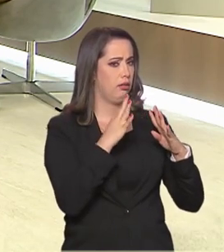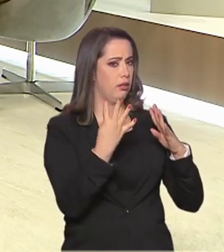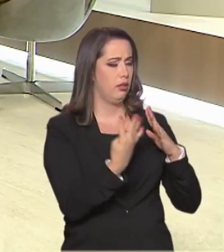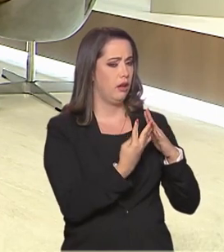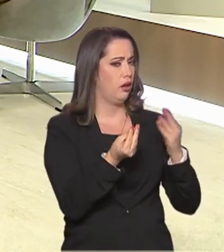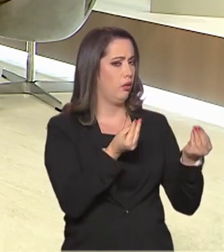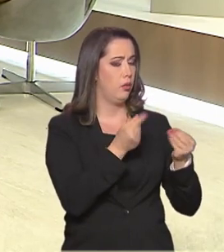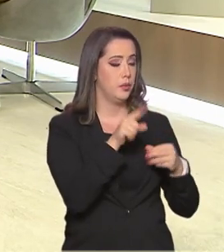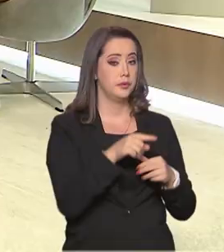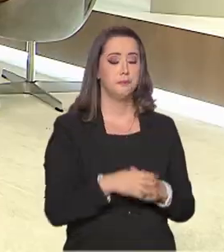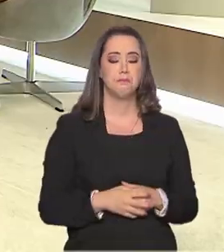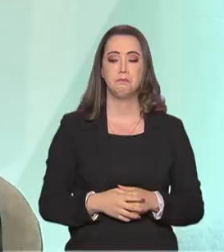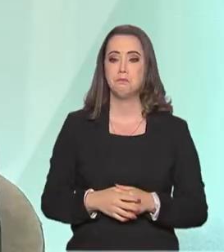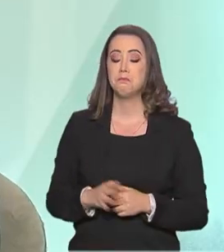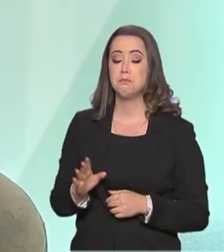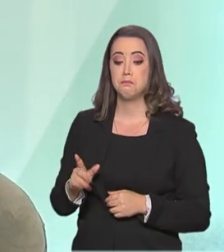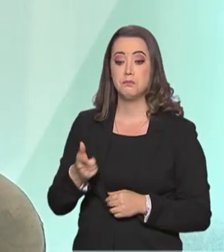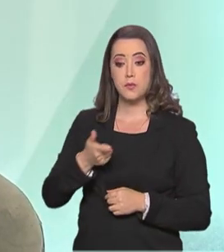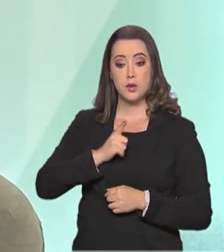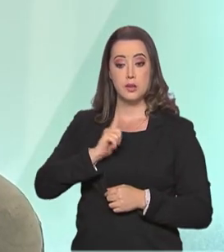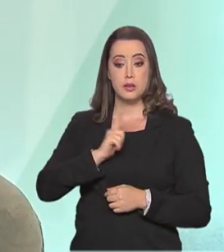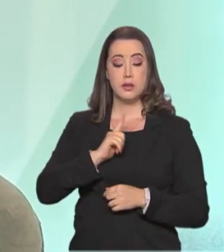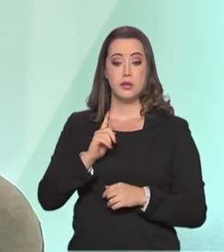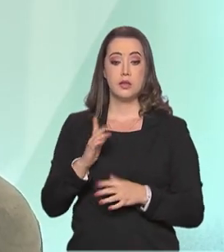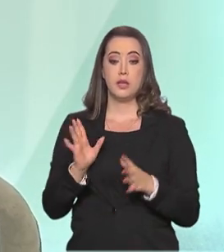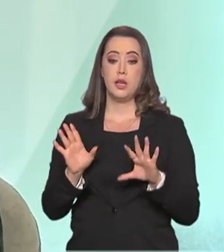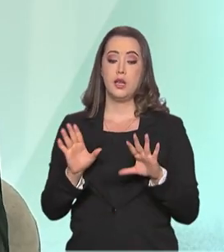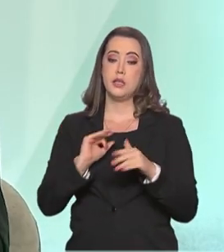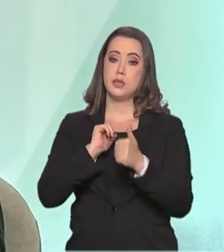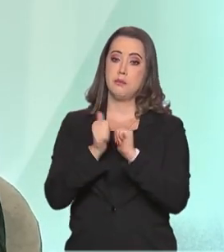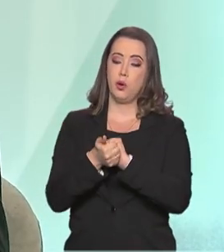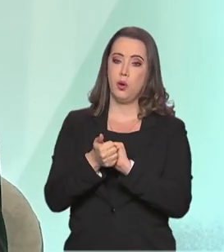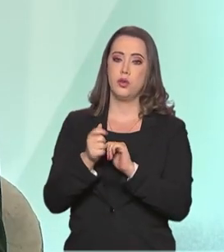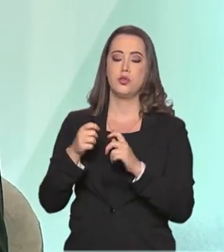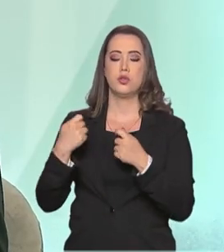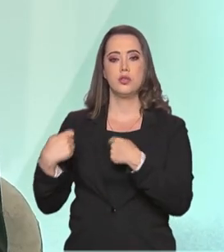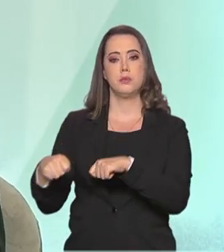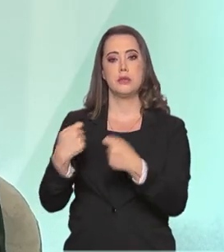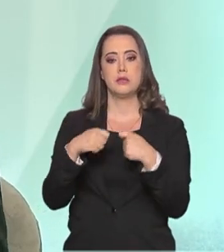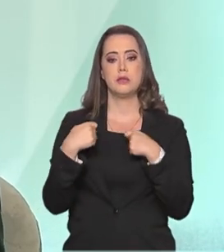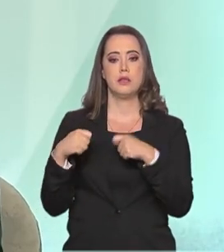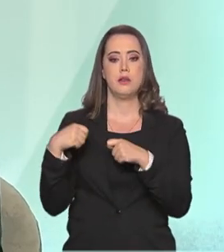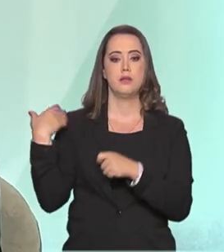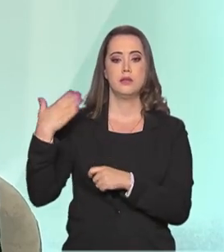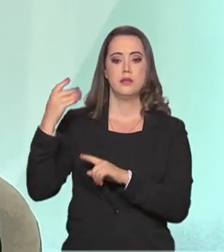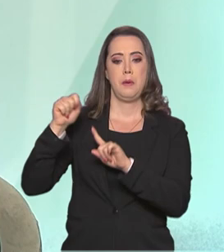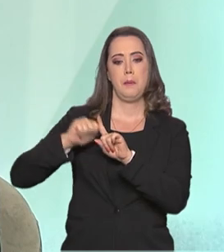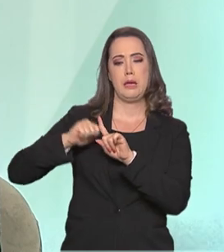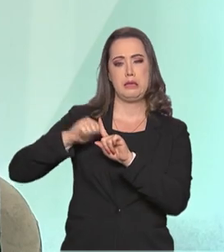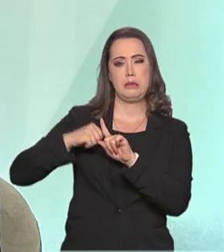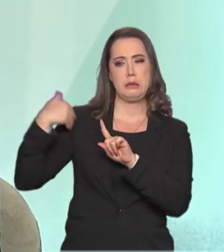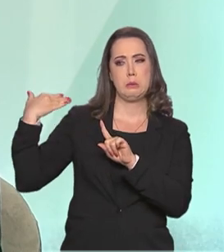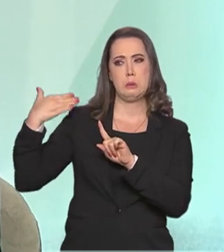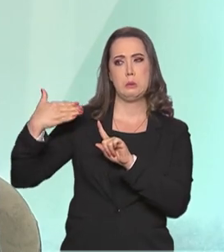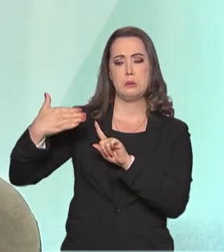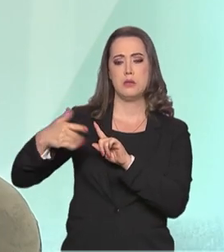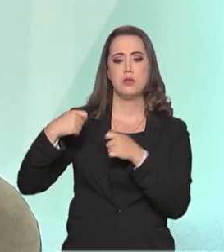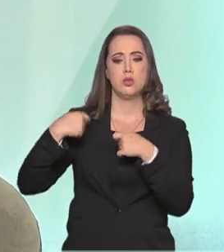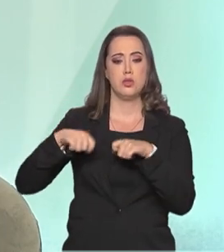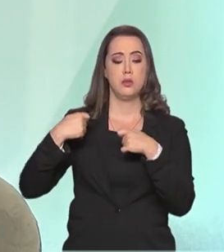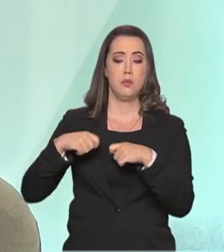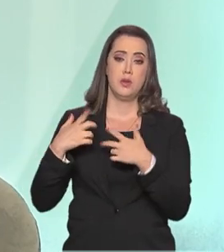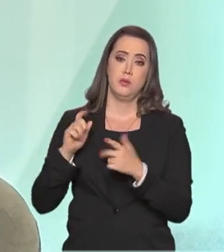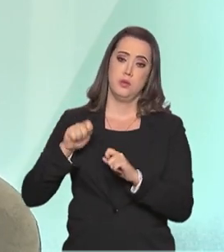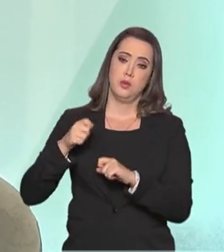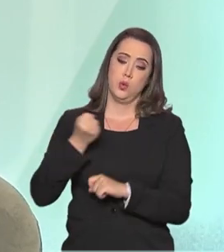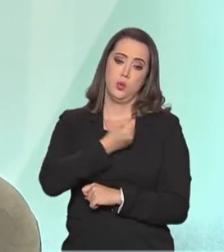É, perfeito. Em algumas modalidades, a gente ainda tinha, nos últimos meses, algumas propícias a